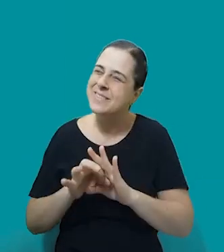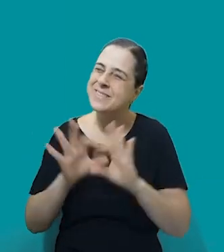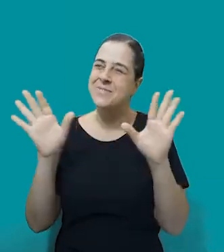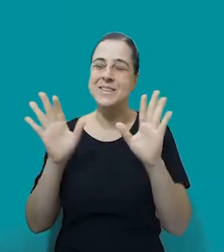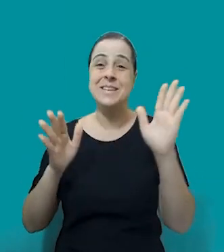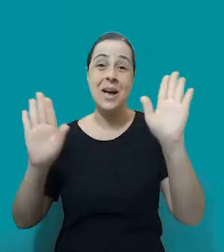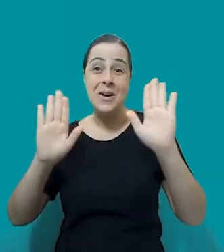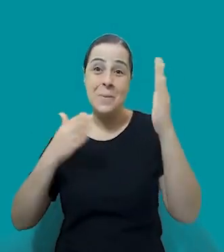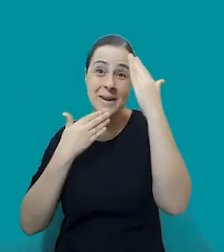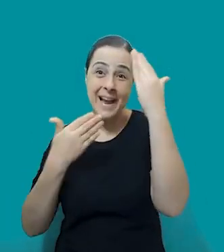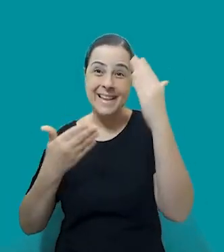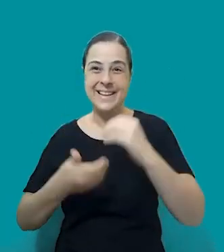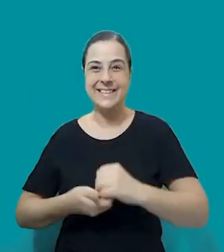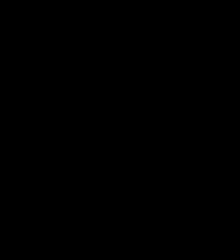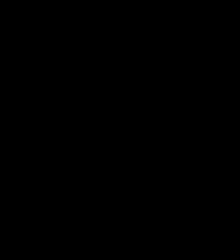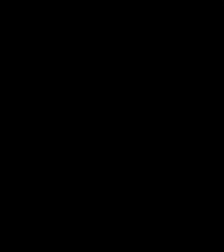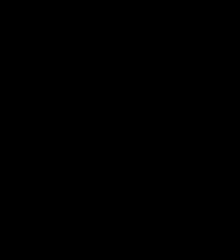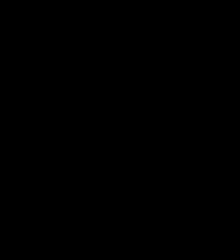Obrigada, gente. Até mais.